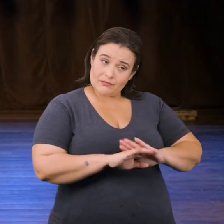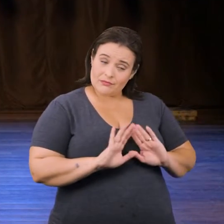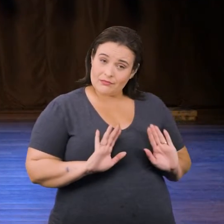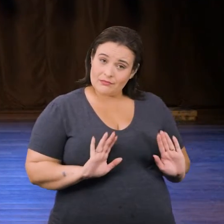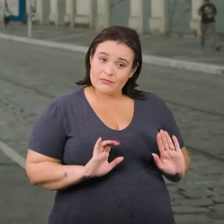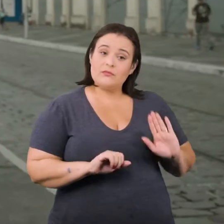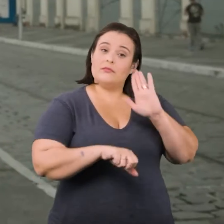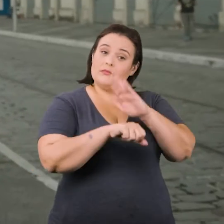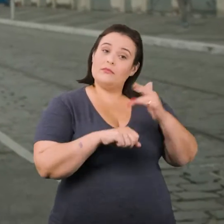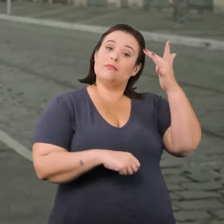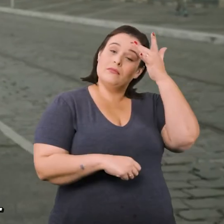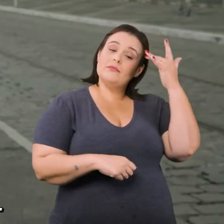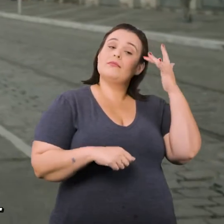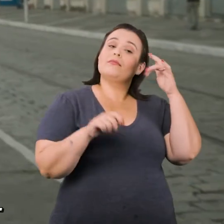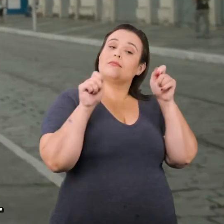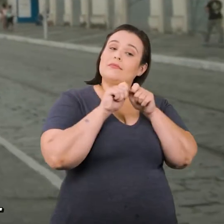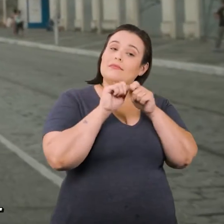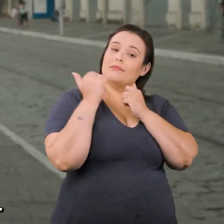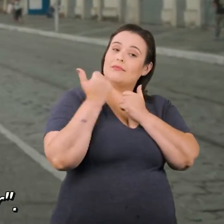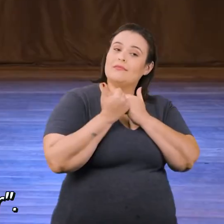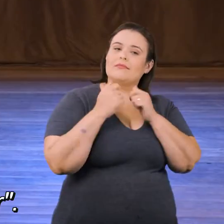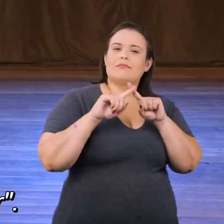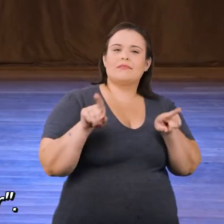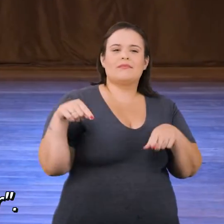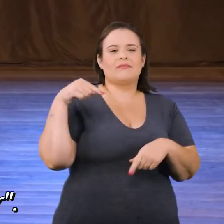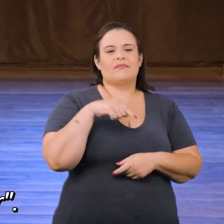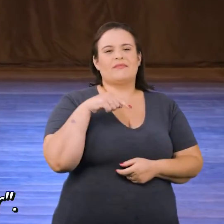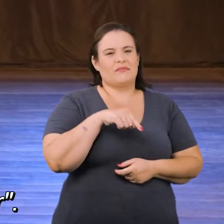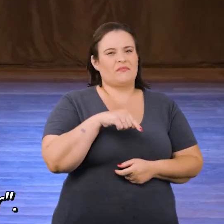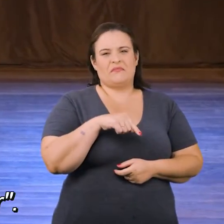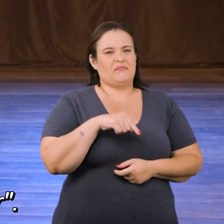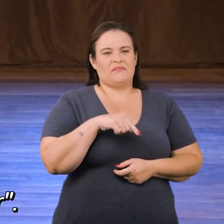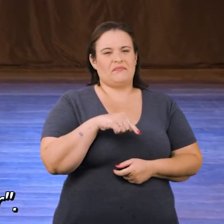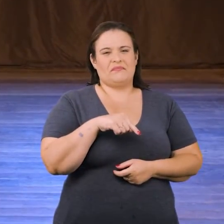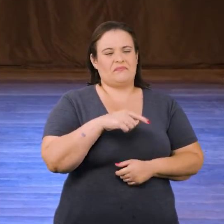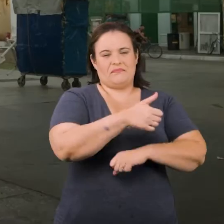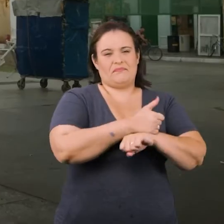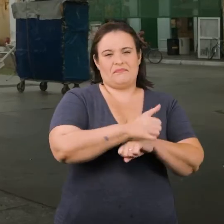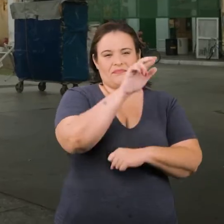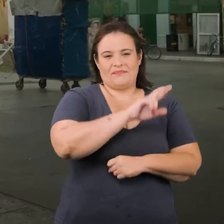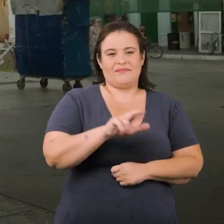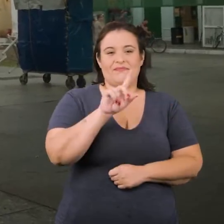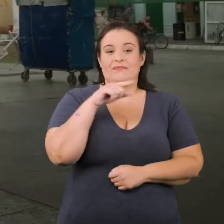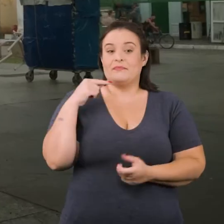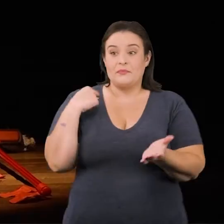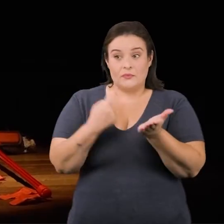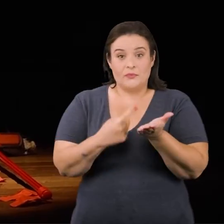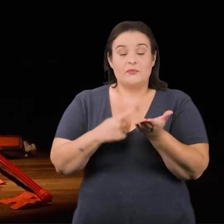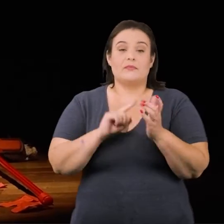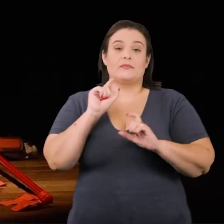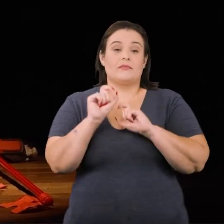sabe fazer, chame alguém que te faça. Mas isso aqui é muito amador. Eu fiz acordos de